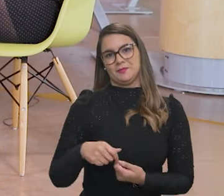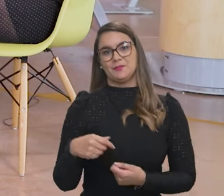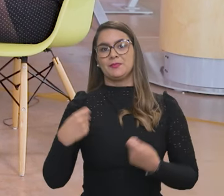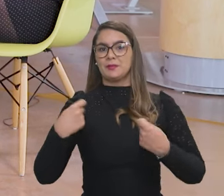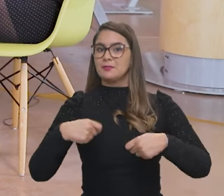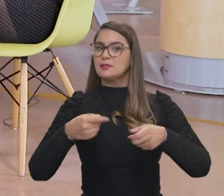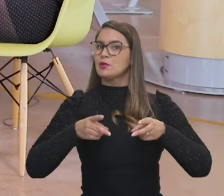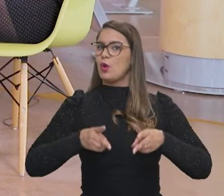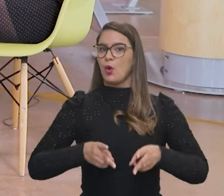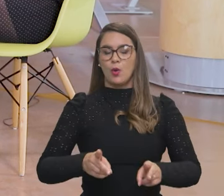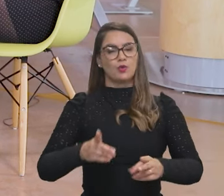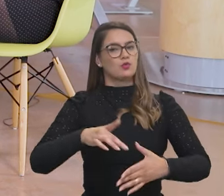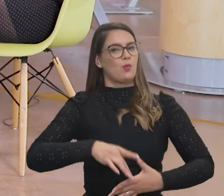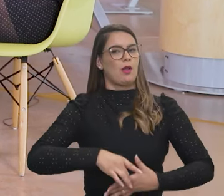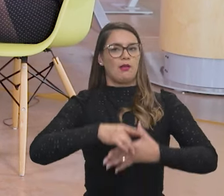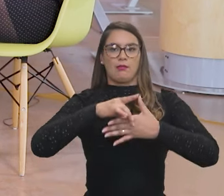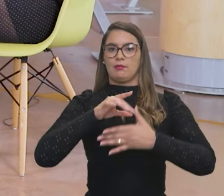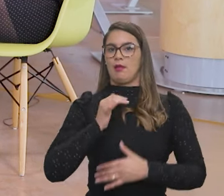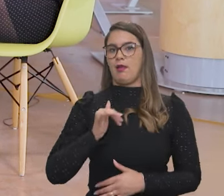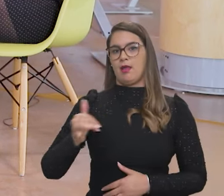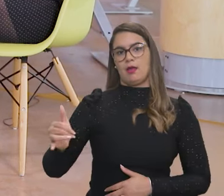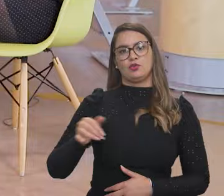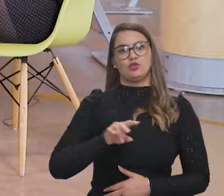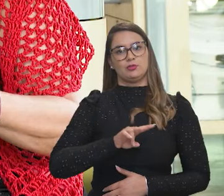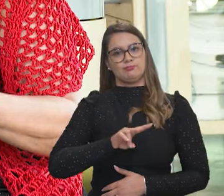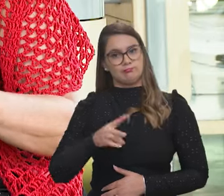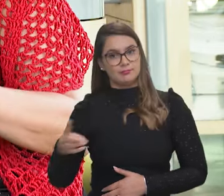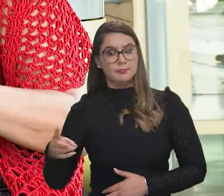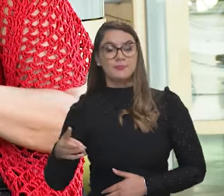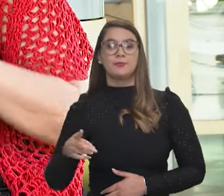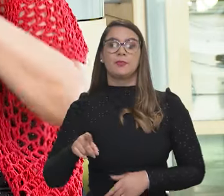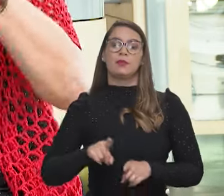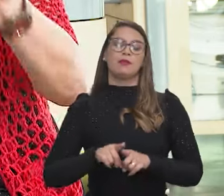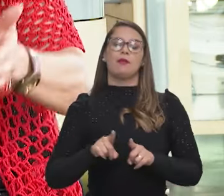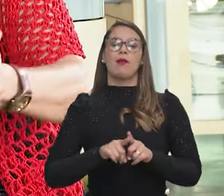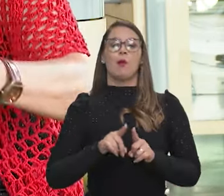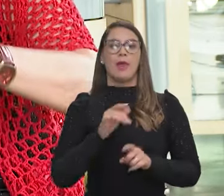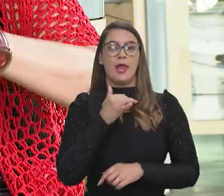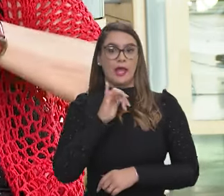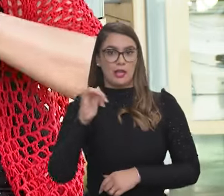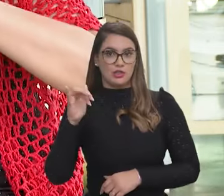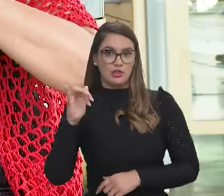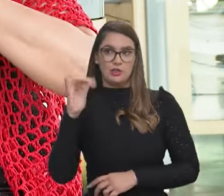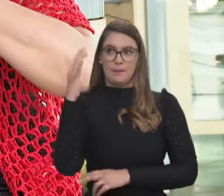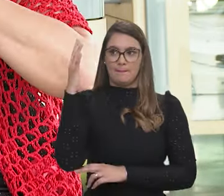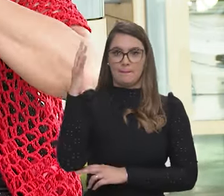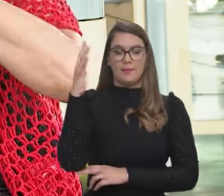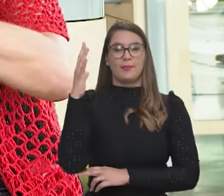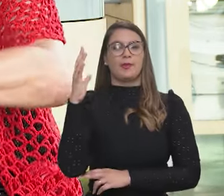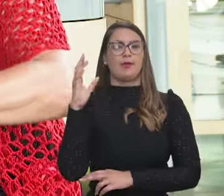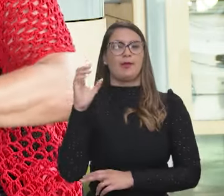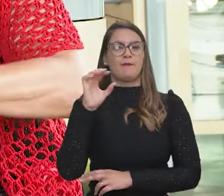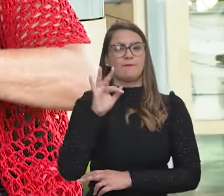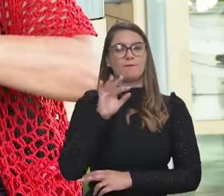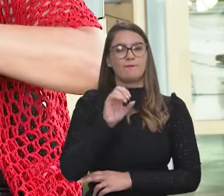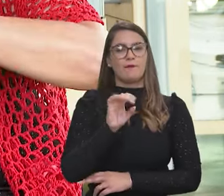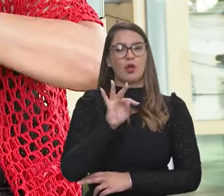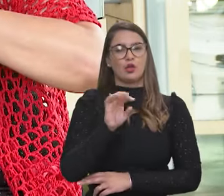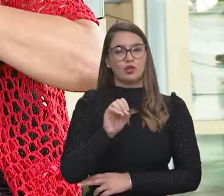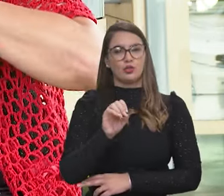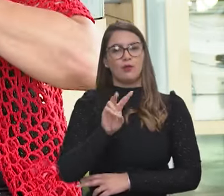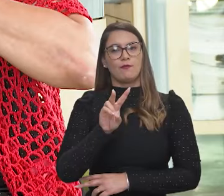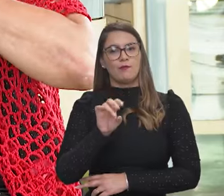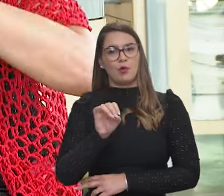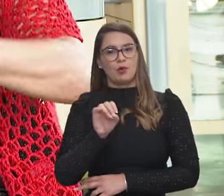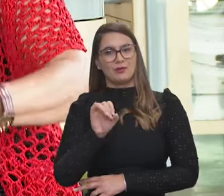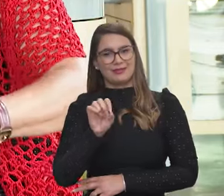precisamos continuar liderando essa transição energética. Então, além das hidroelétricas, dos painéis fotovoltaicos,